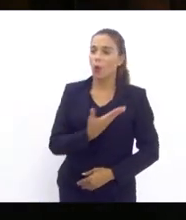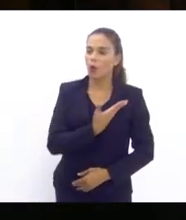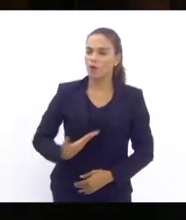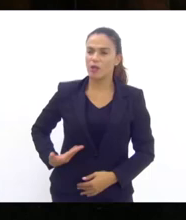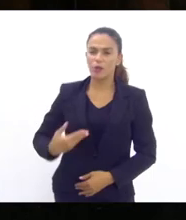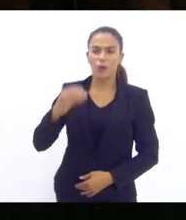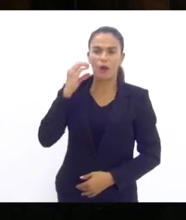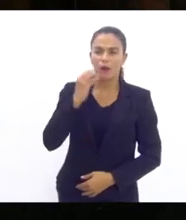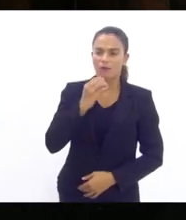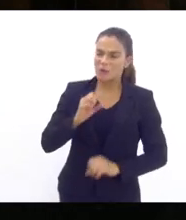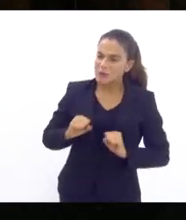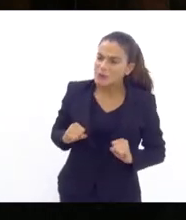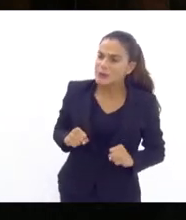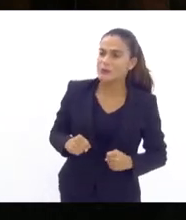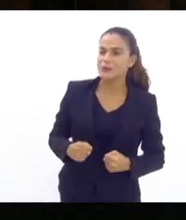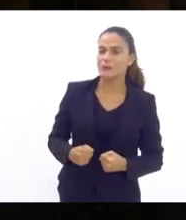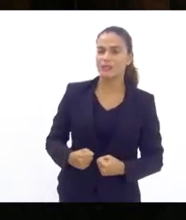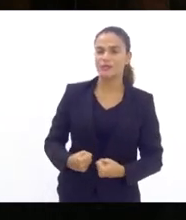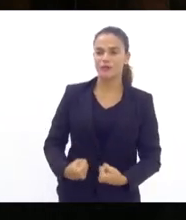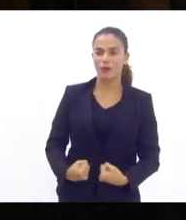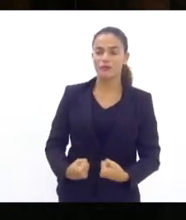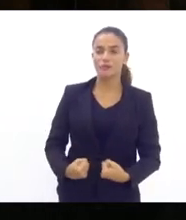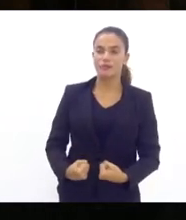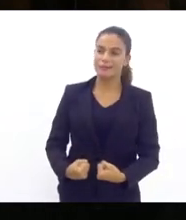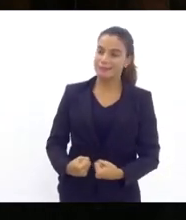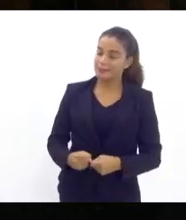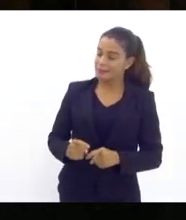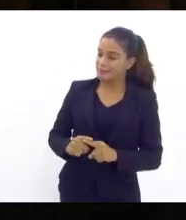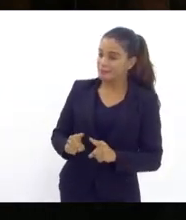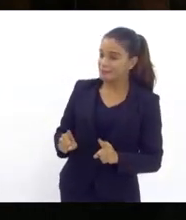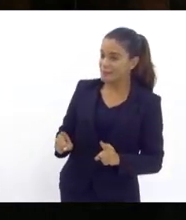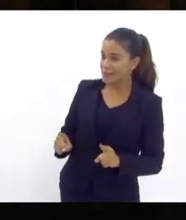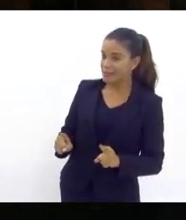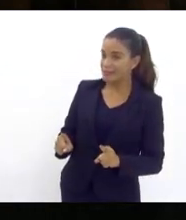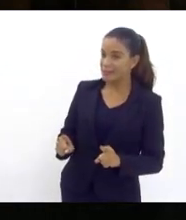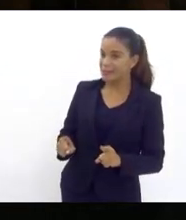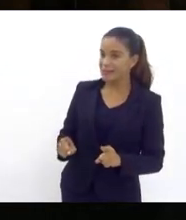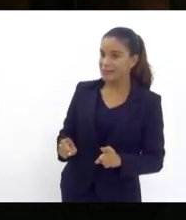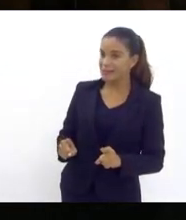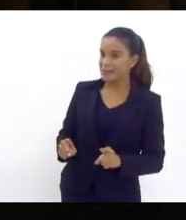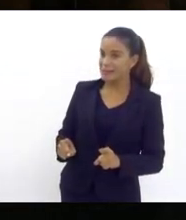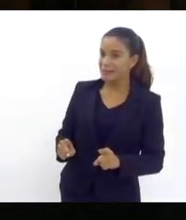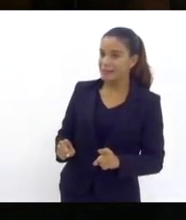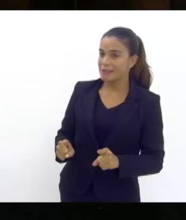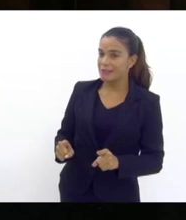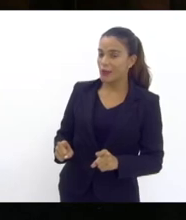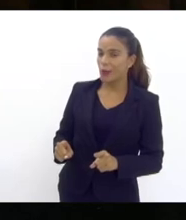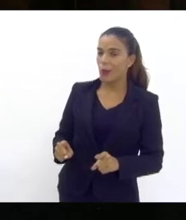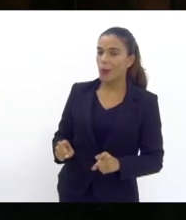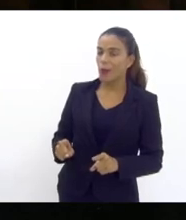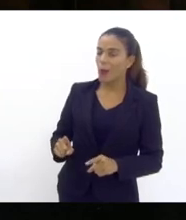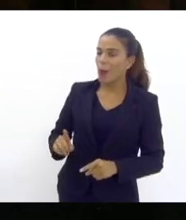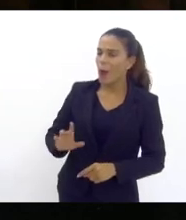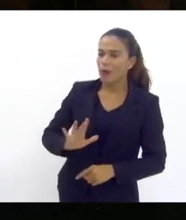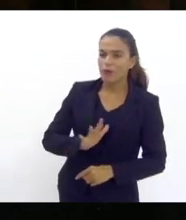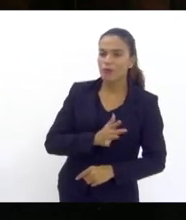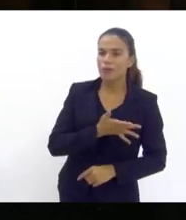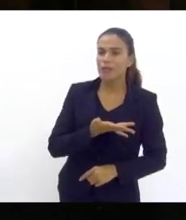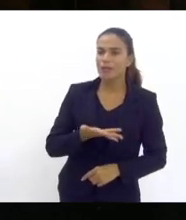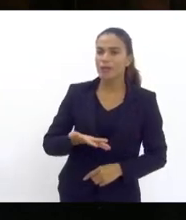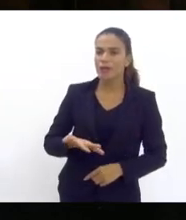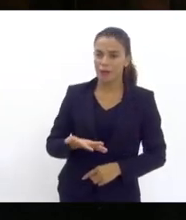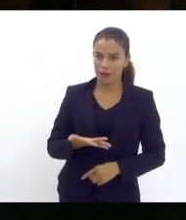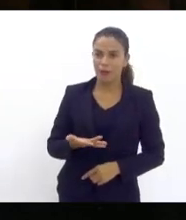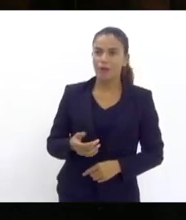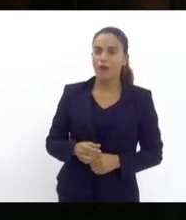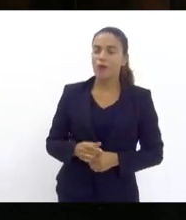feito um esforço muito grande apesar do nosso terrível ajuste fiscal deputado Luiz